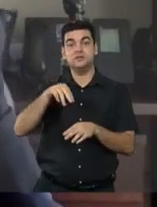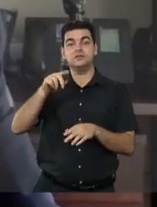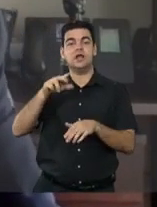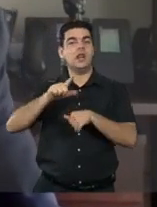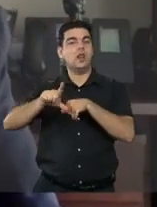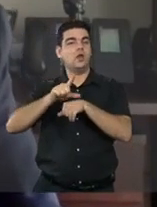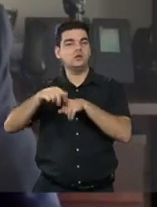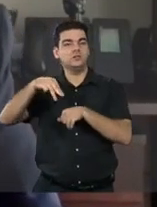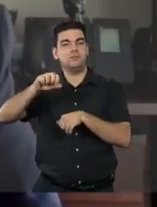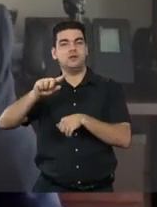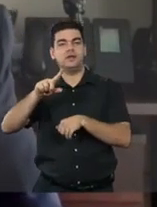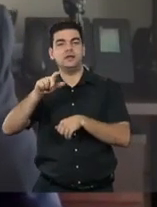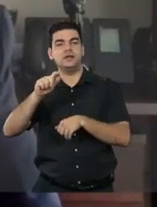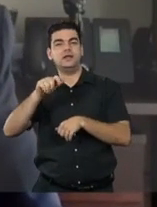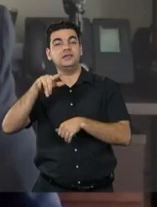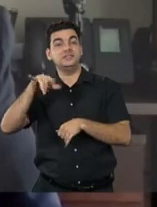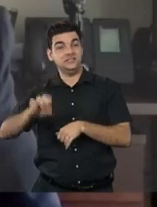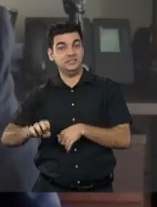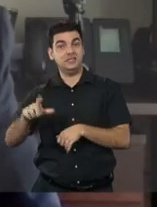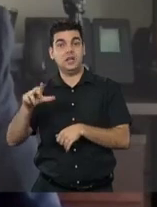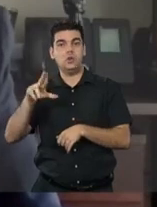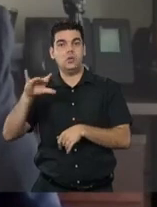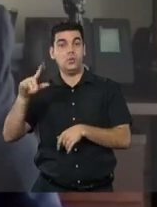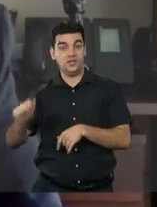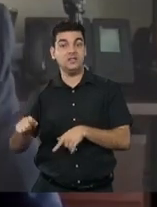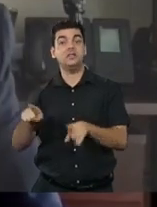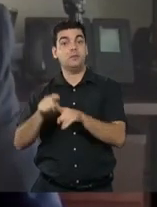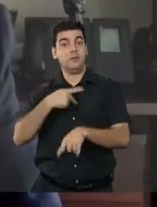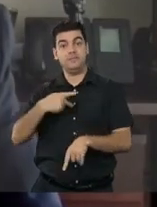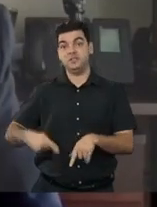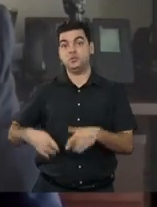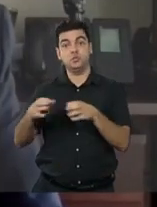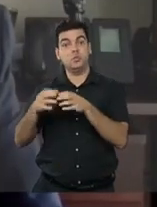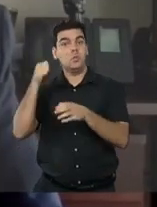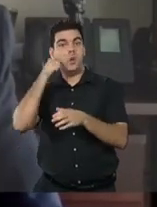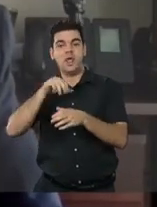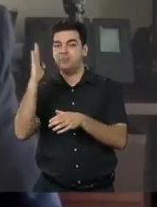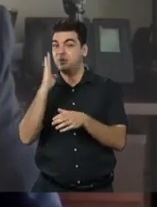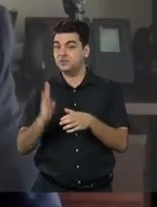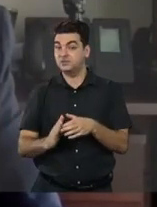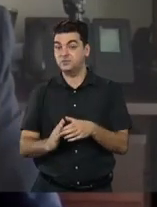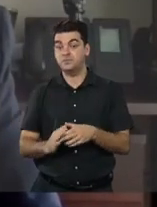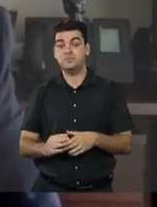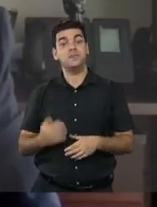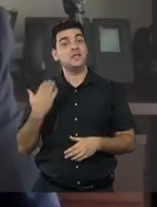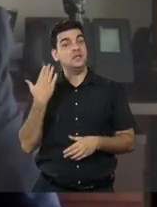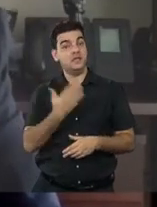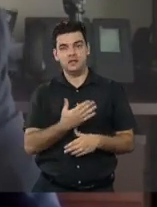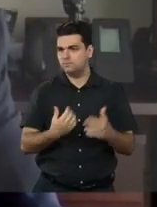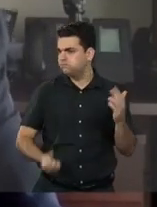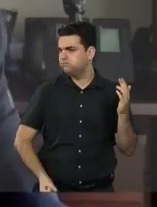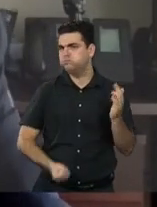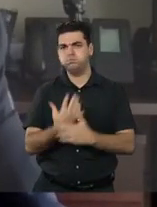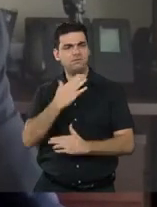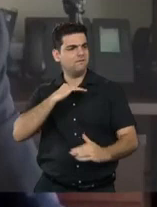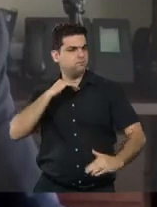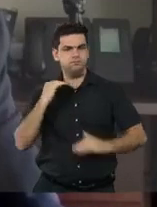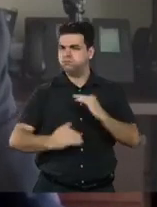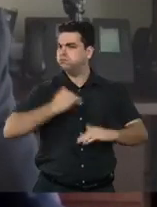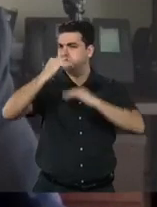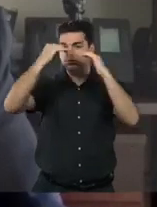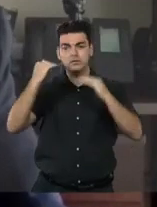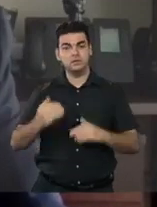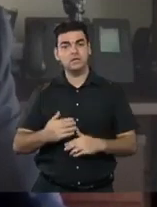Luiza e presidente do Grupo de Mulheres do Brasil, responsável pelo salto de inovação e crescimento que